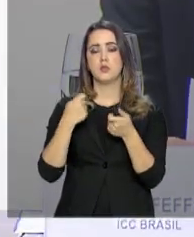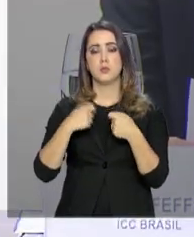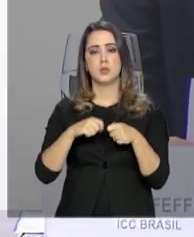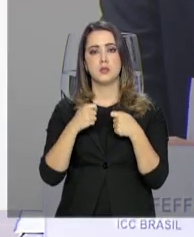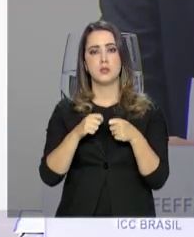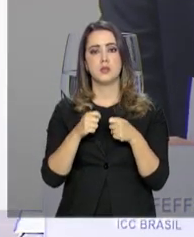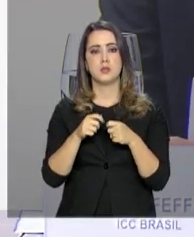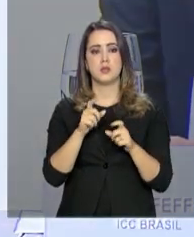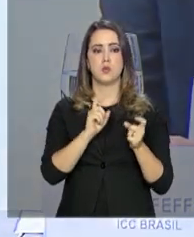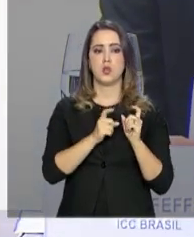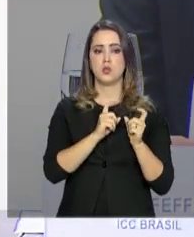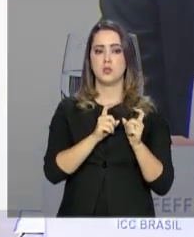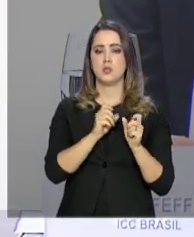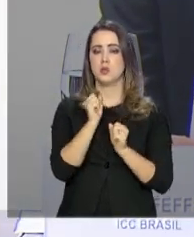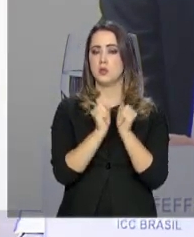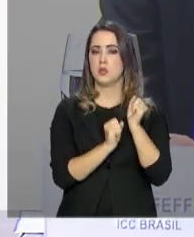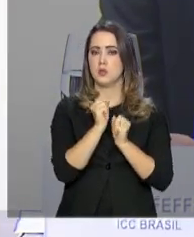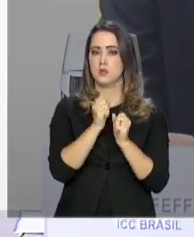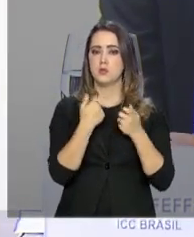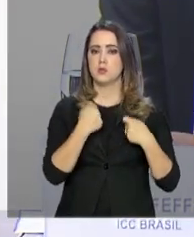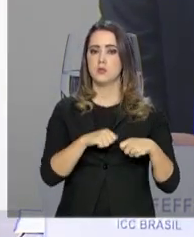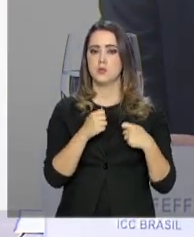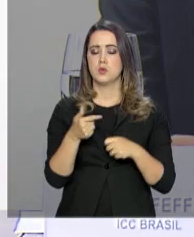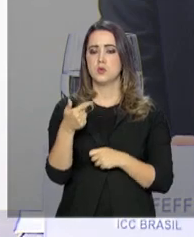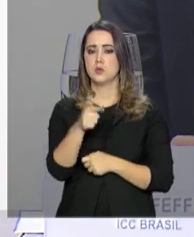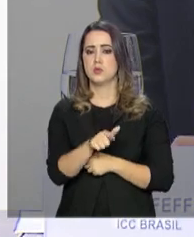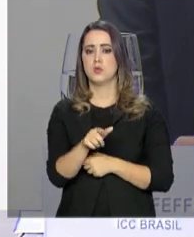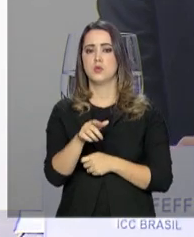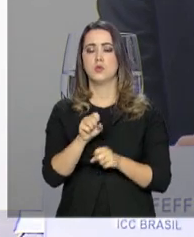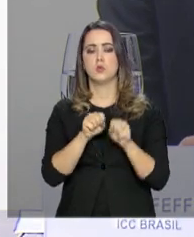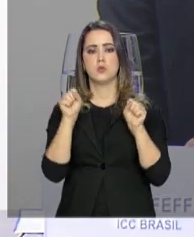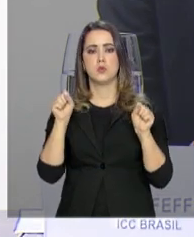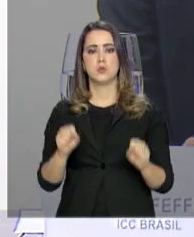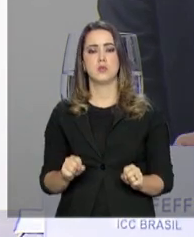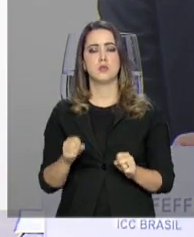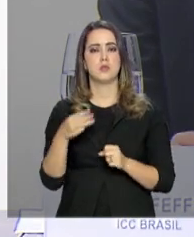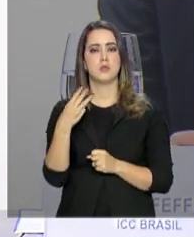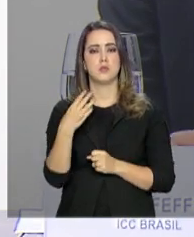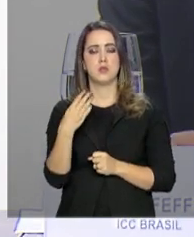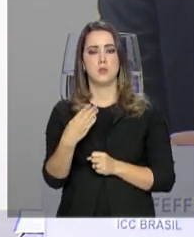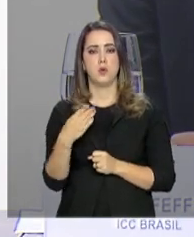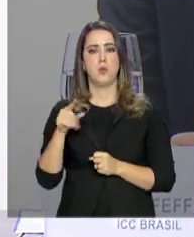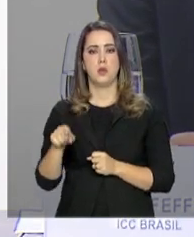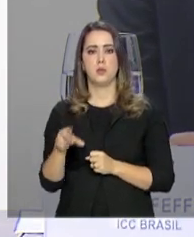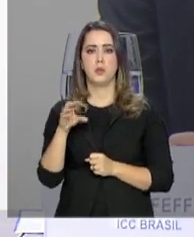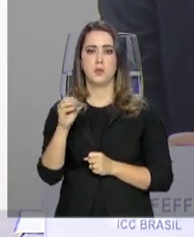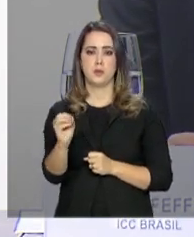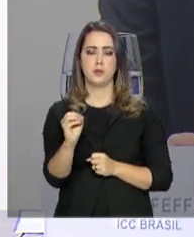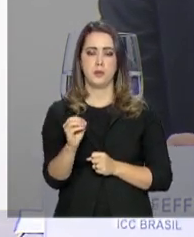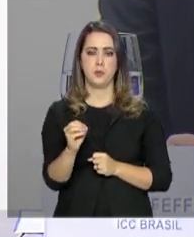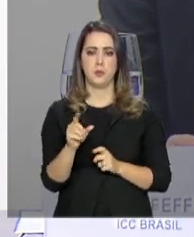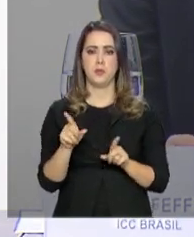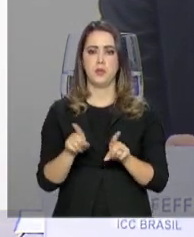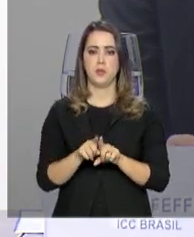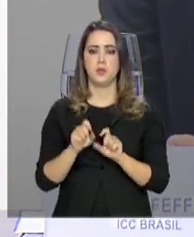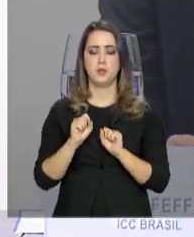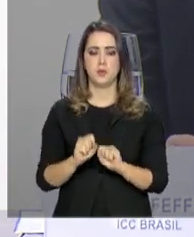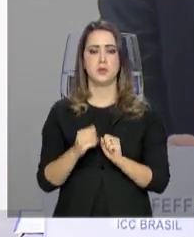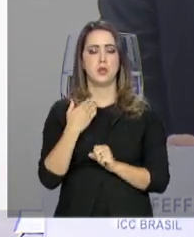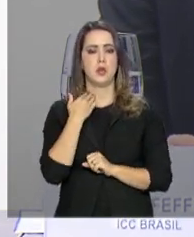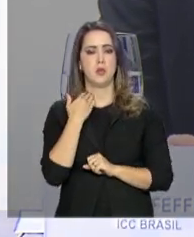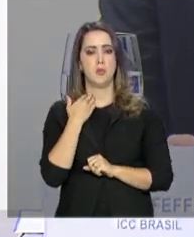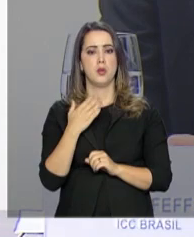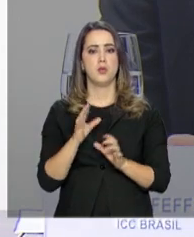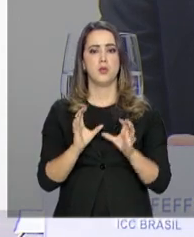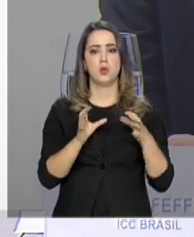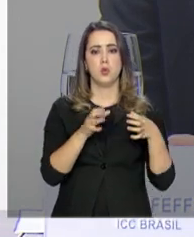industrial e demais usuários do ecossistema 4.0. Permitirá também que bancos e agentes financeiros